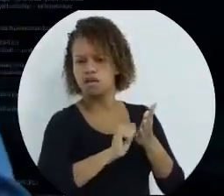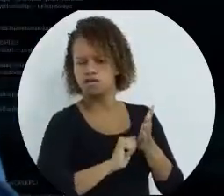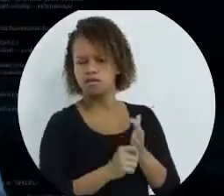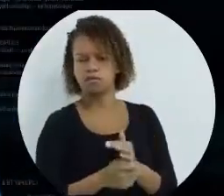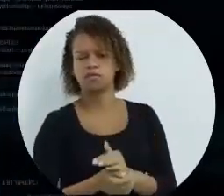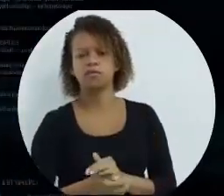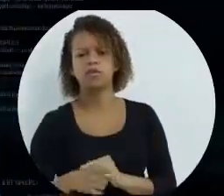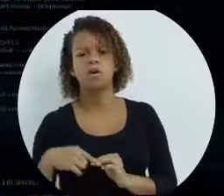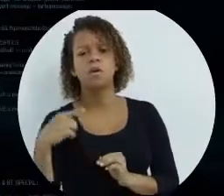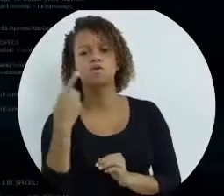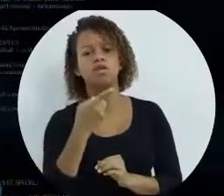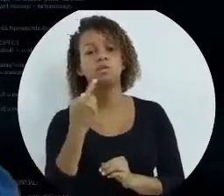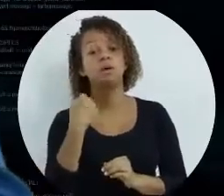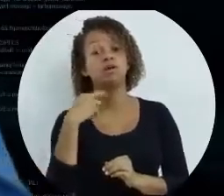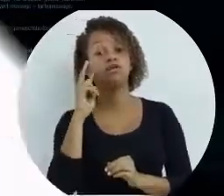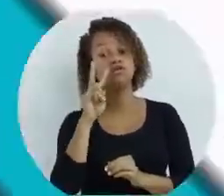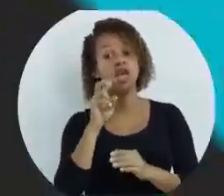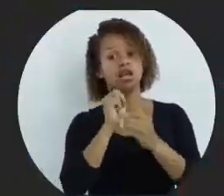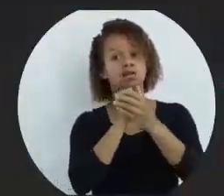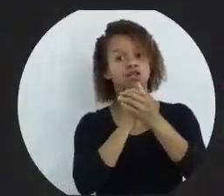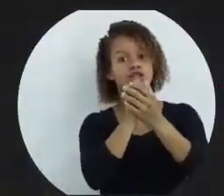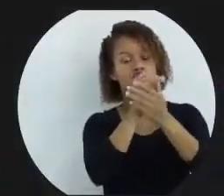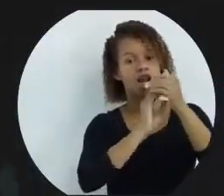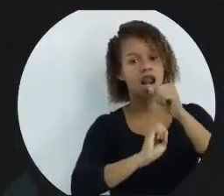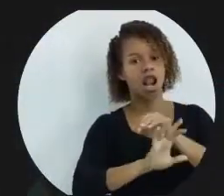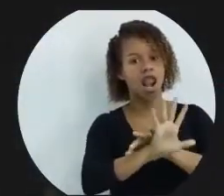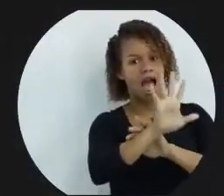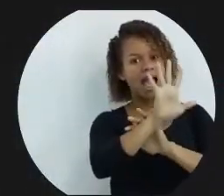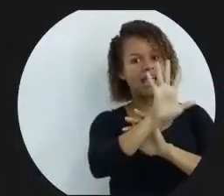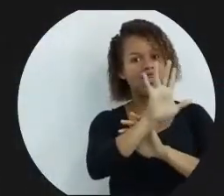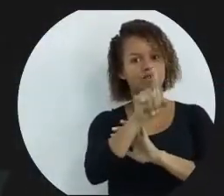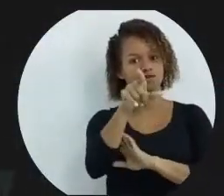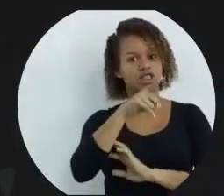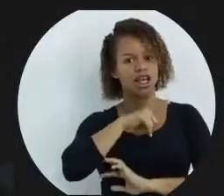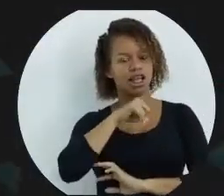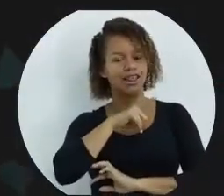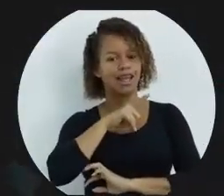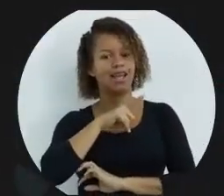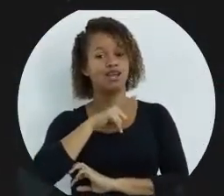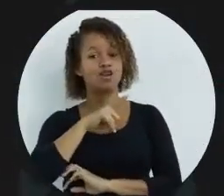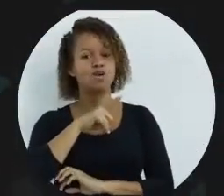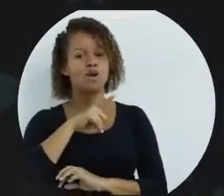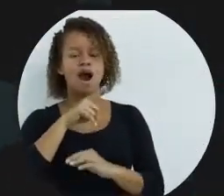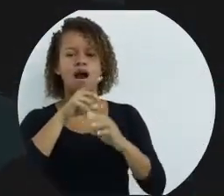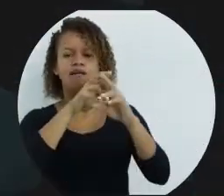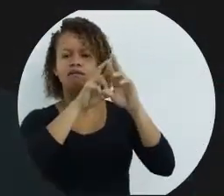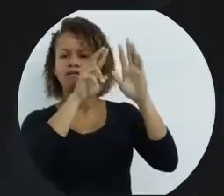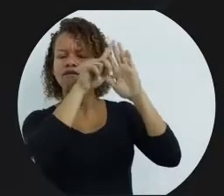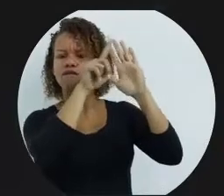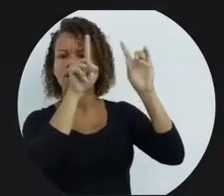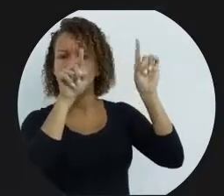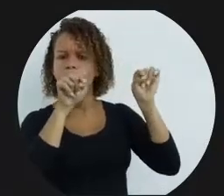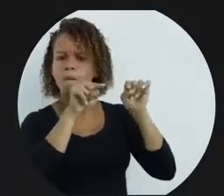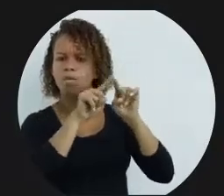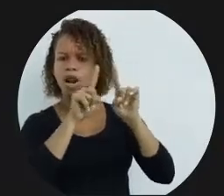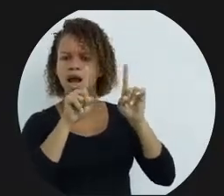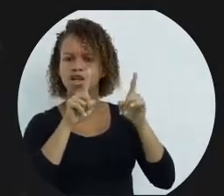Então, como você pode ver aí no slide de literais e variáveis, você tem formas de